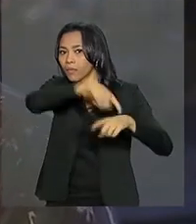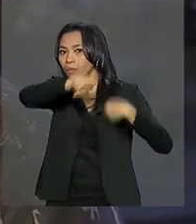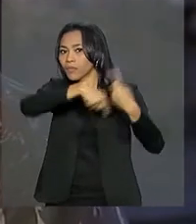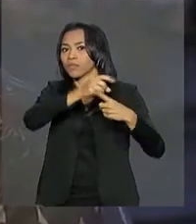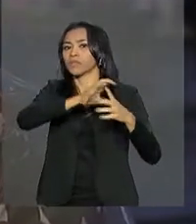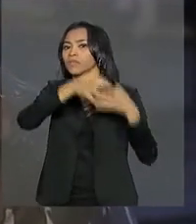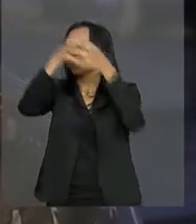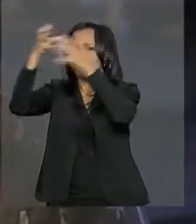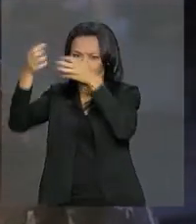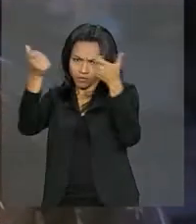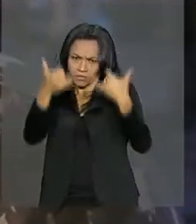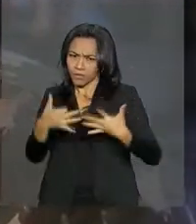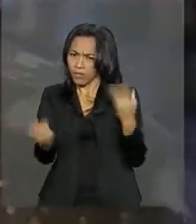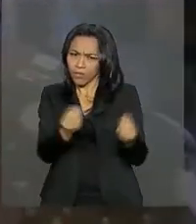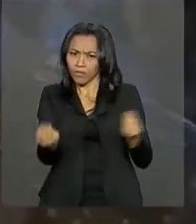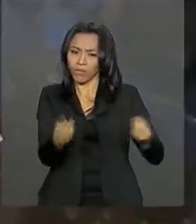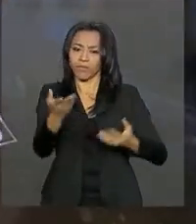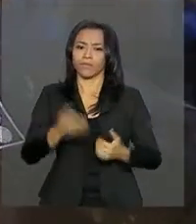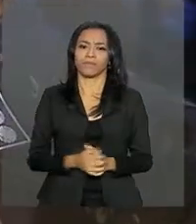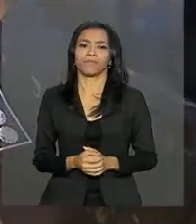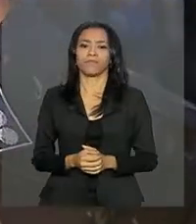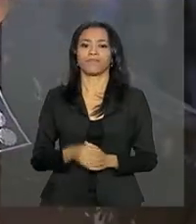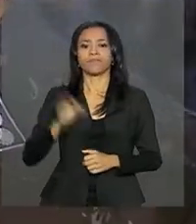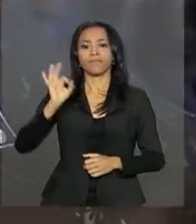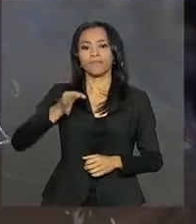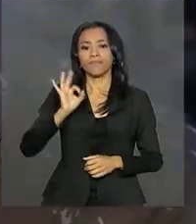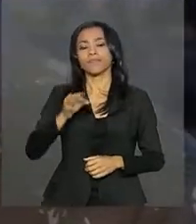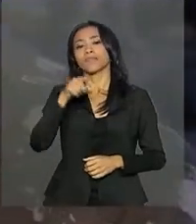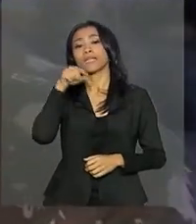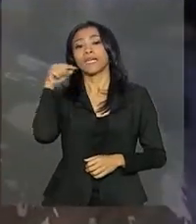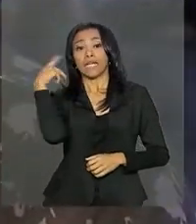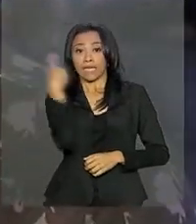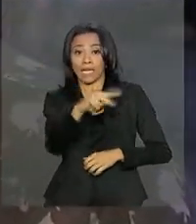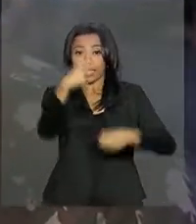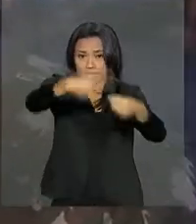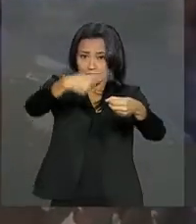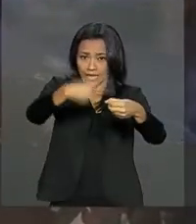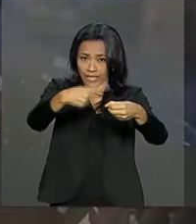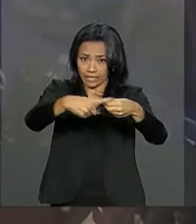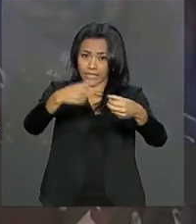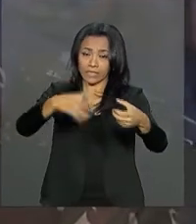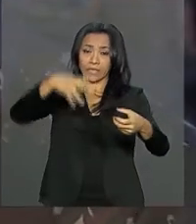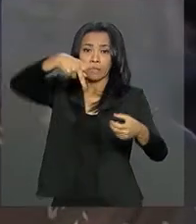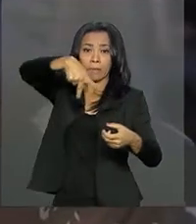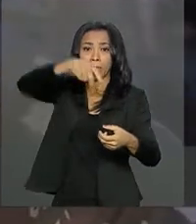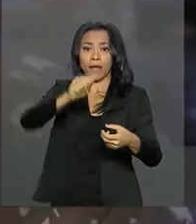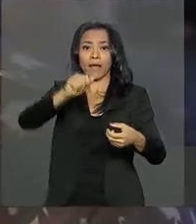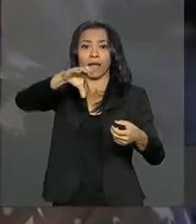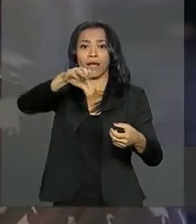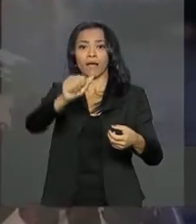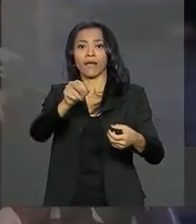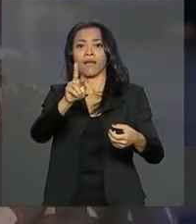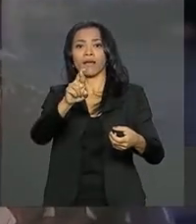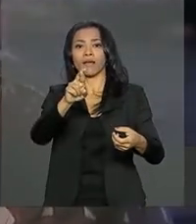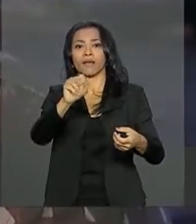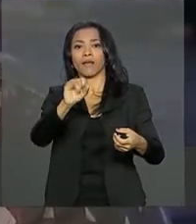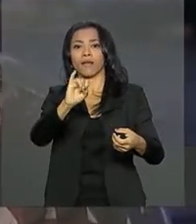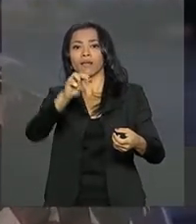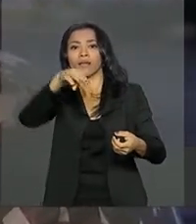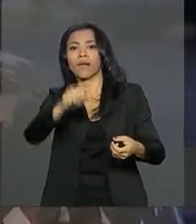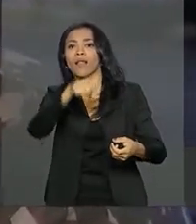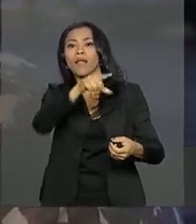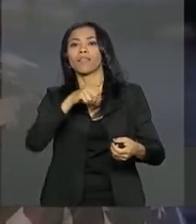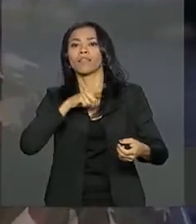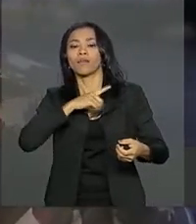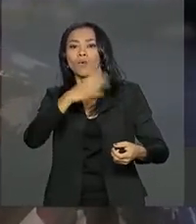falar isso? Exatamente. Em Pacaraima, nós temos o posto de recepção e identificação e, após